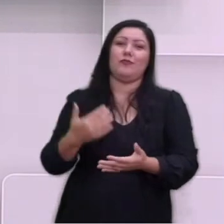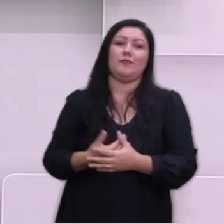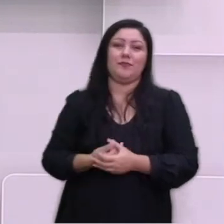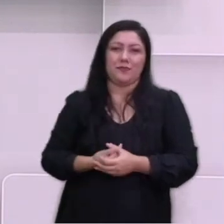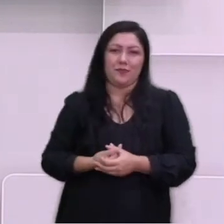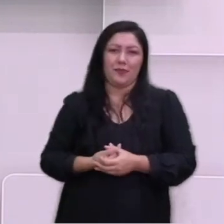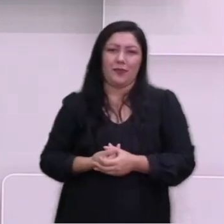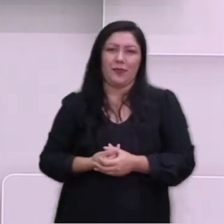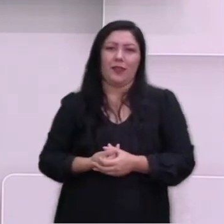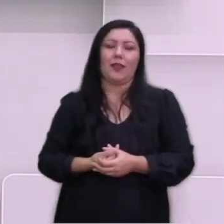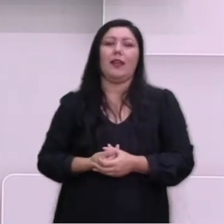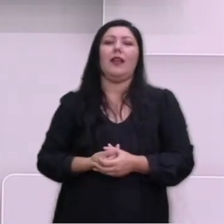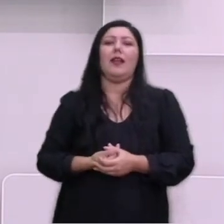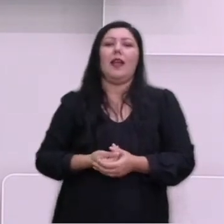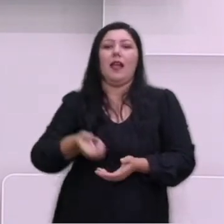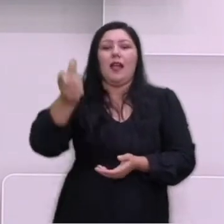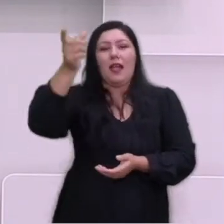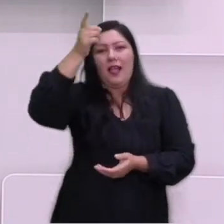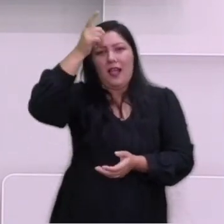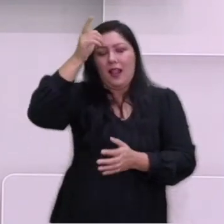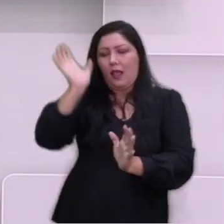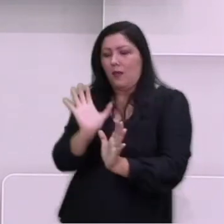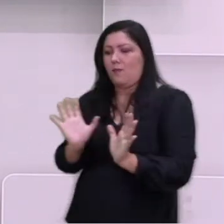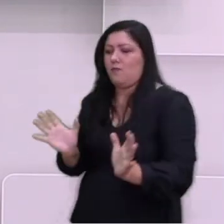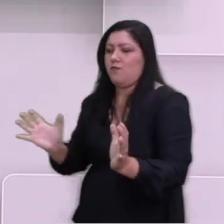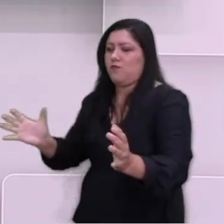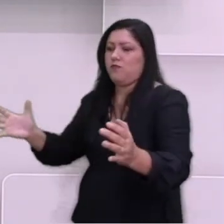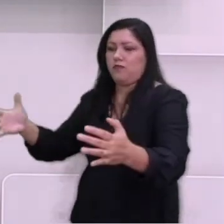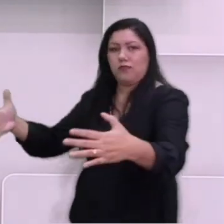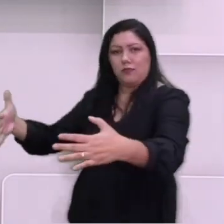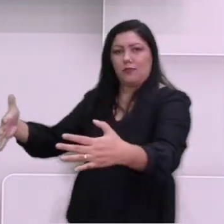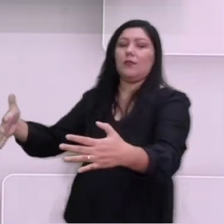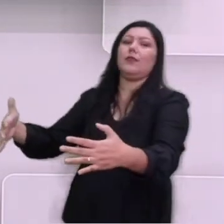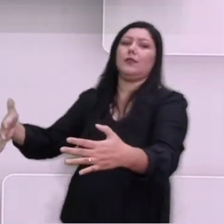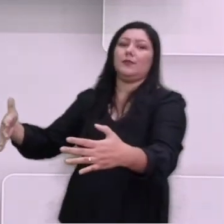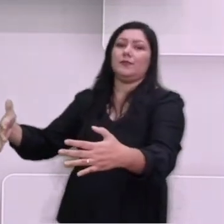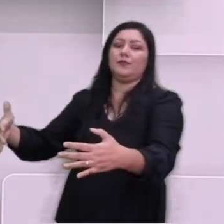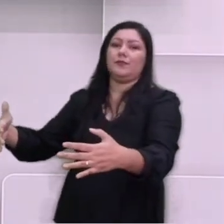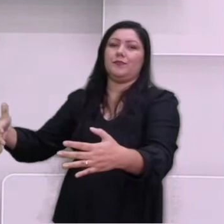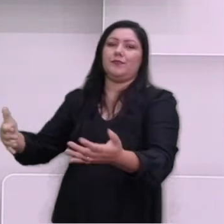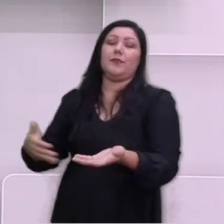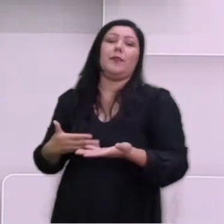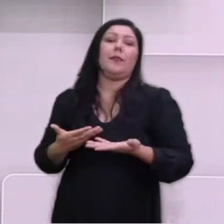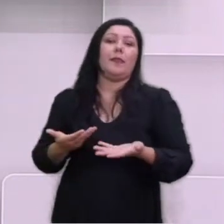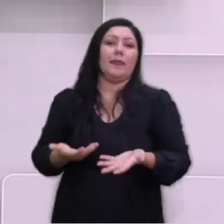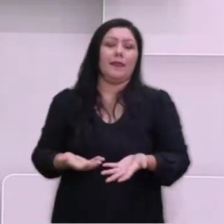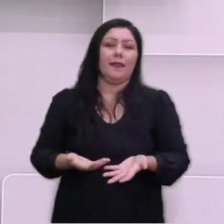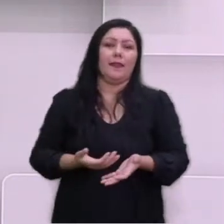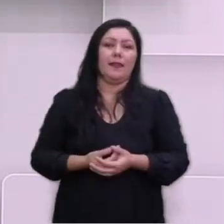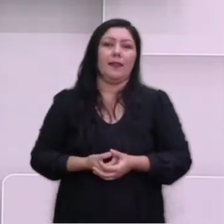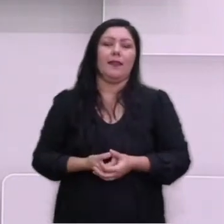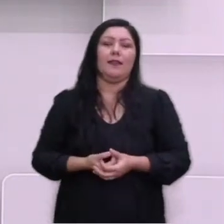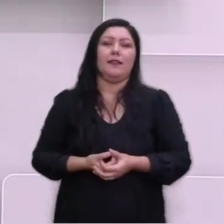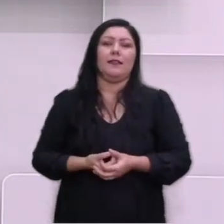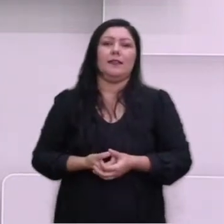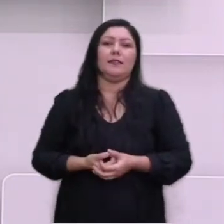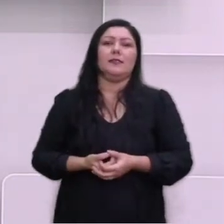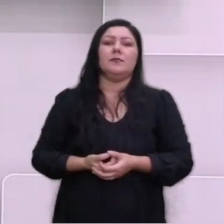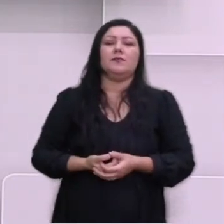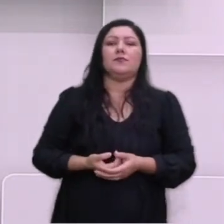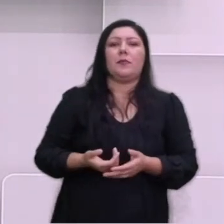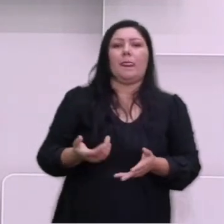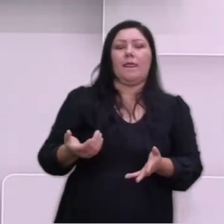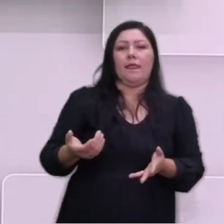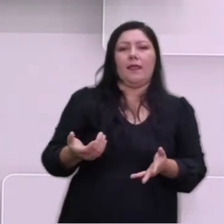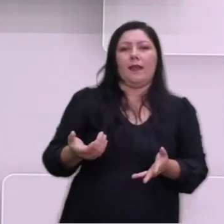O cerco à Alemanha se concretiza com a queda da Itália. E em paralelo, os soviéticos libertaram a